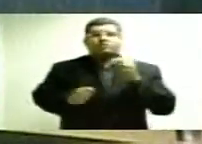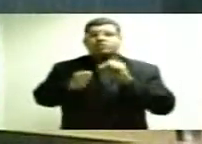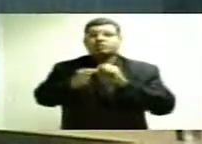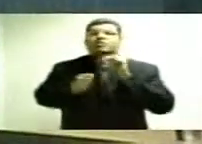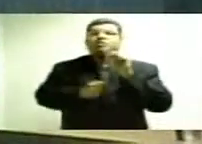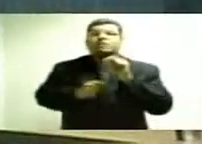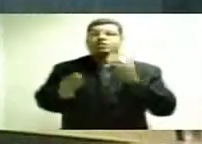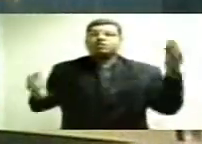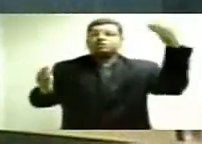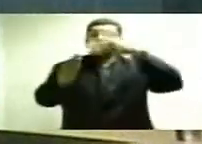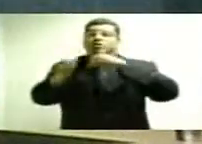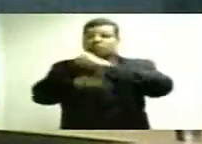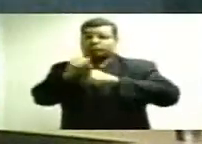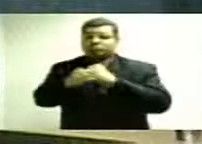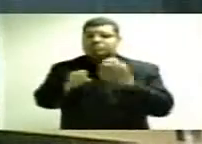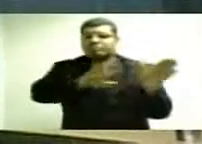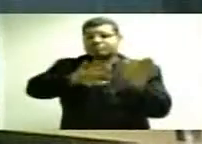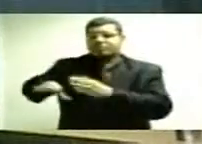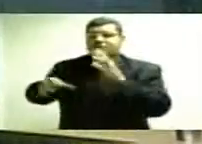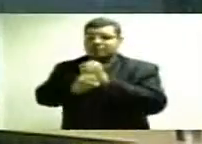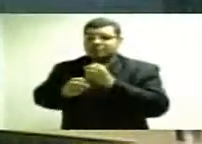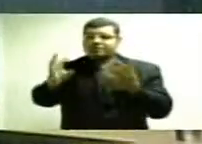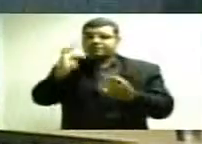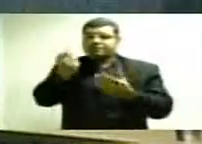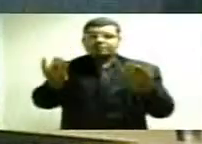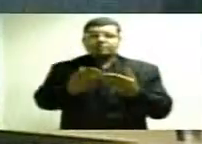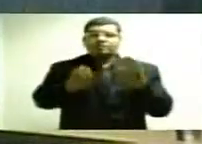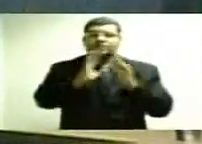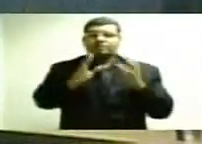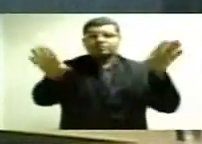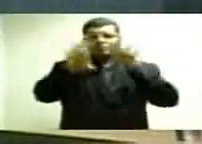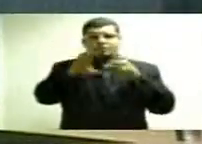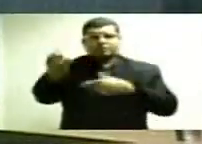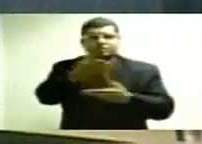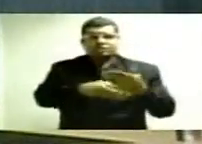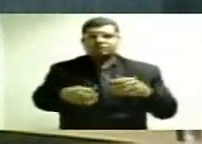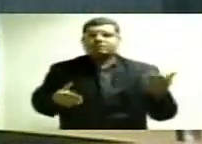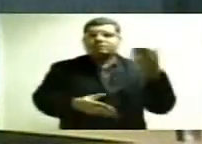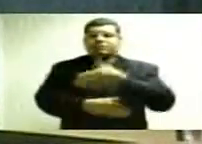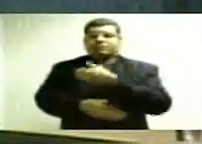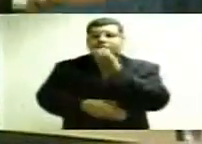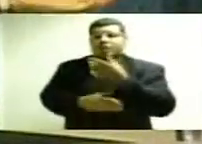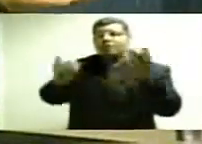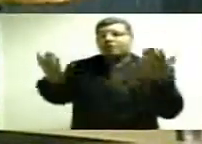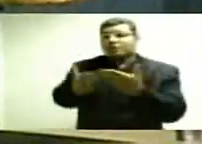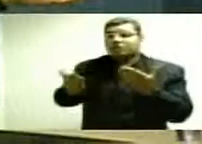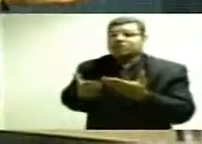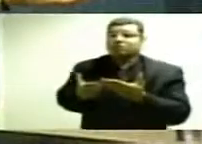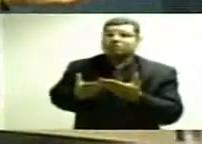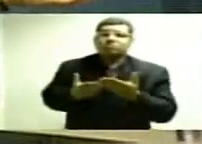o quê no final do ano? Vai ter que tirar do orçamento geral para cobrir o déficit do fundo financeiro. Ora,